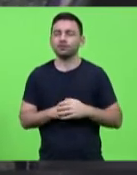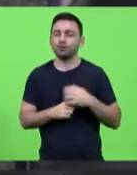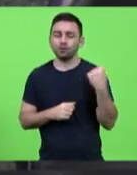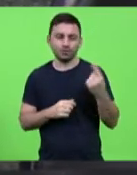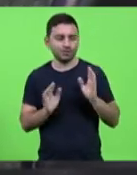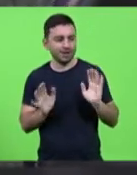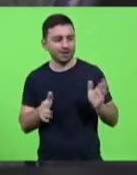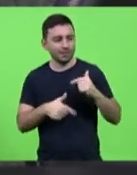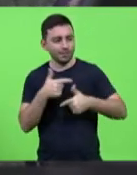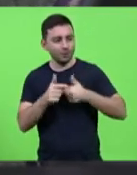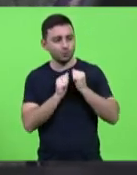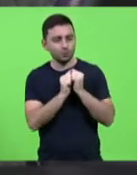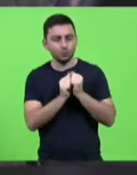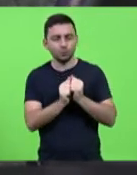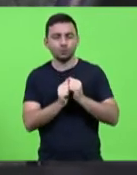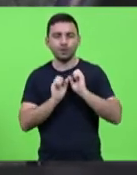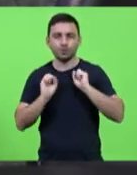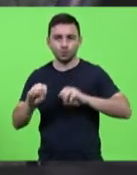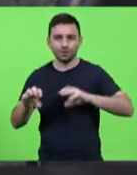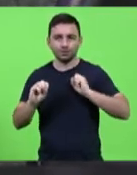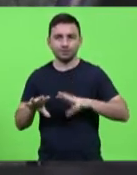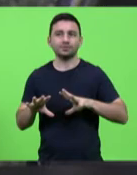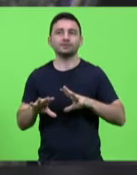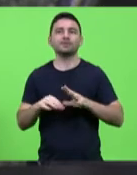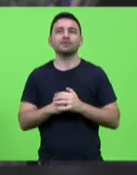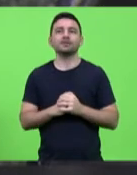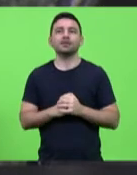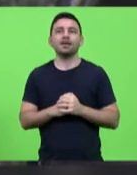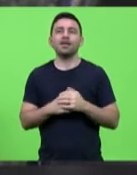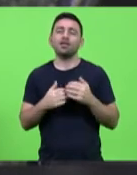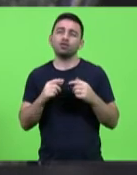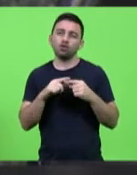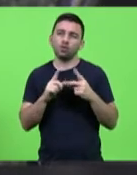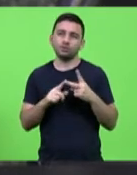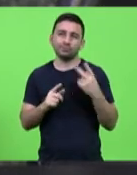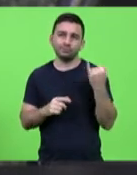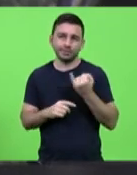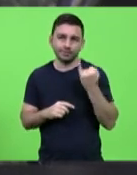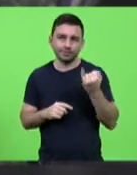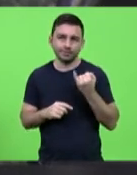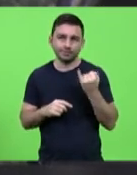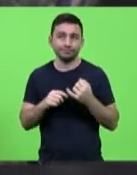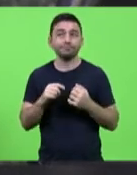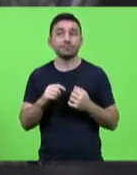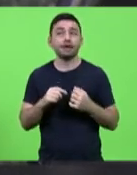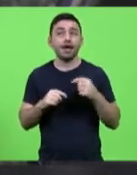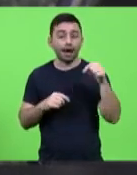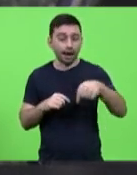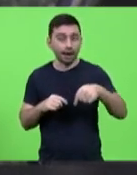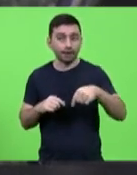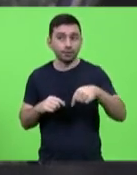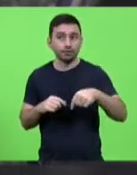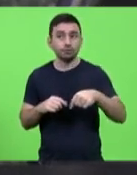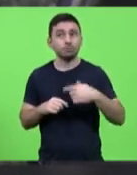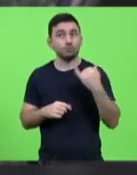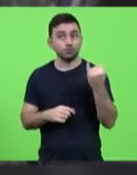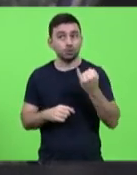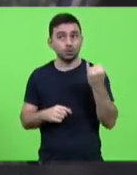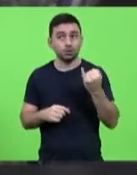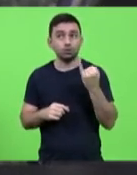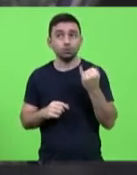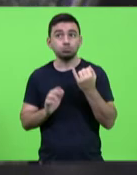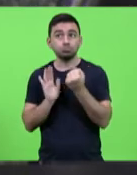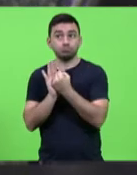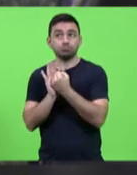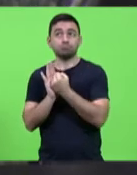Eu gostaria apenas de destacar duas questões. Primeiro, o local onde estamos é um local emblemático. Eu sei que